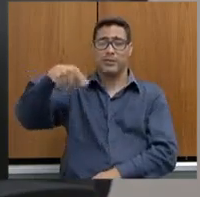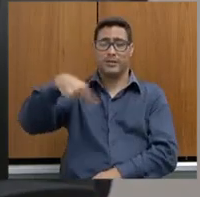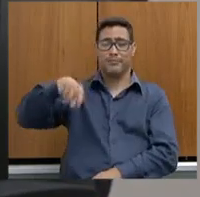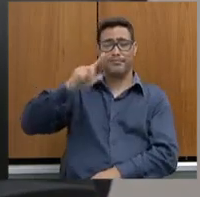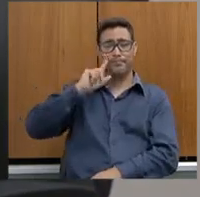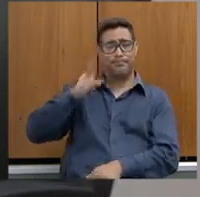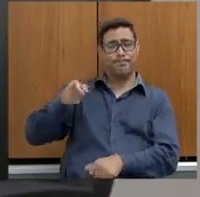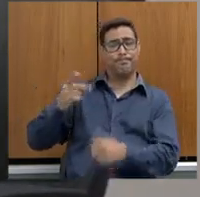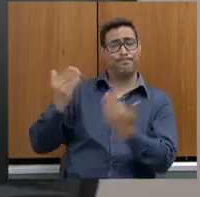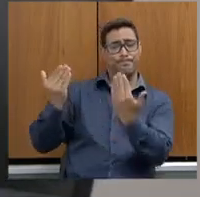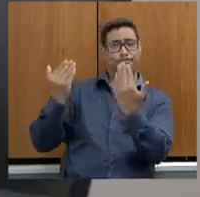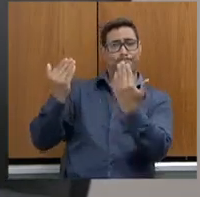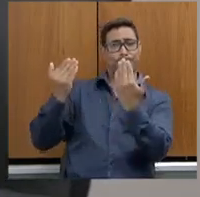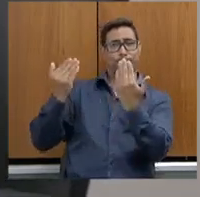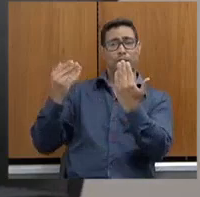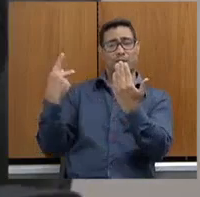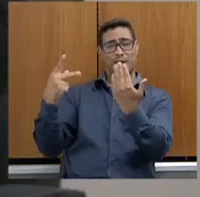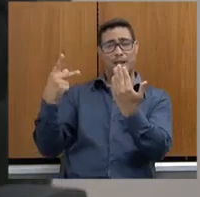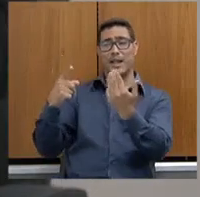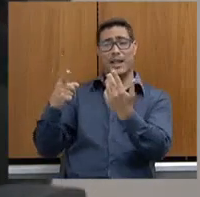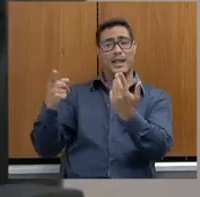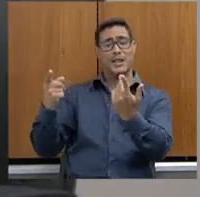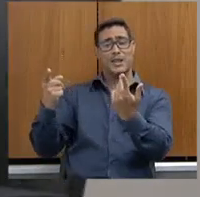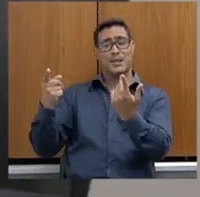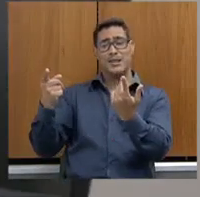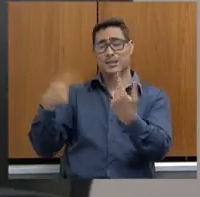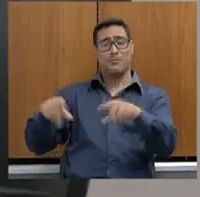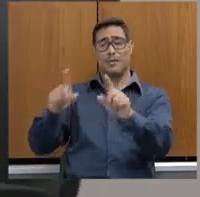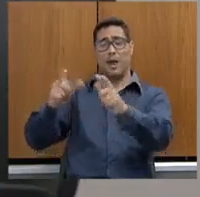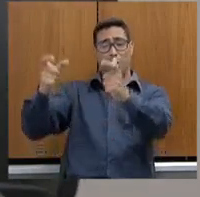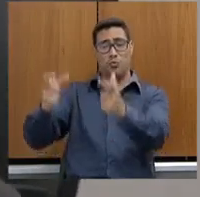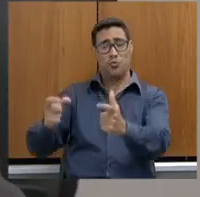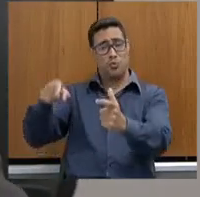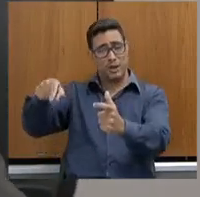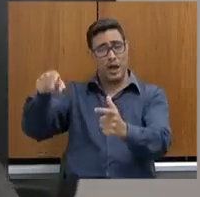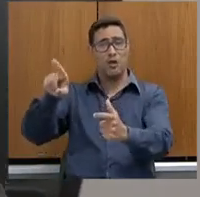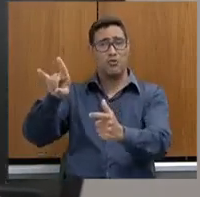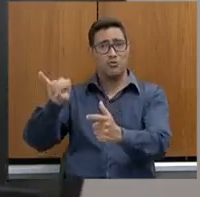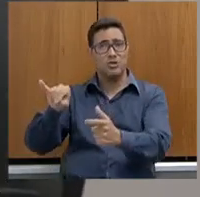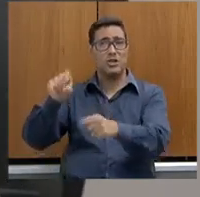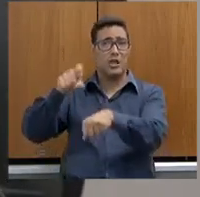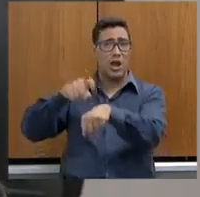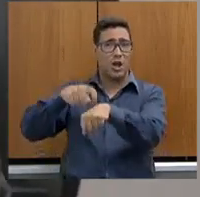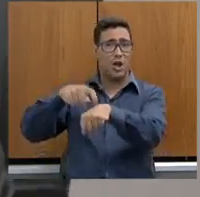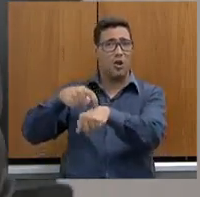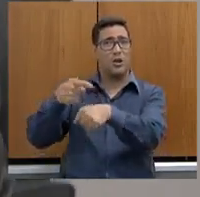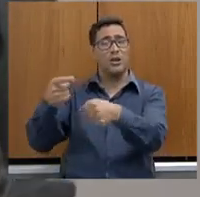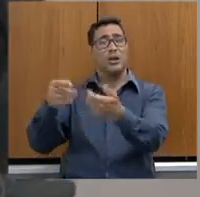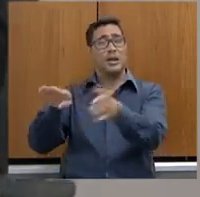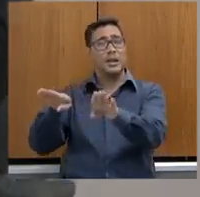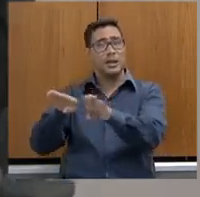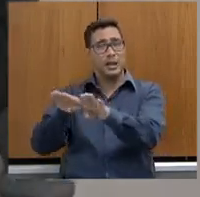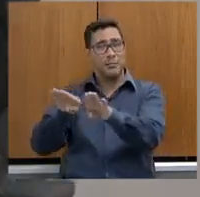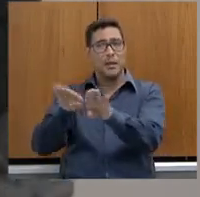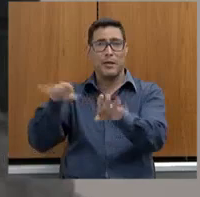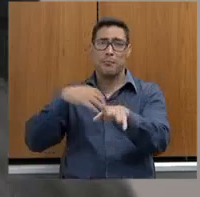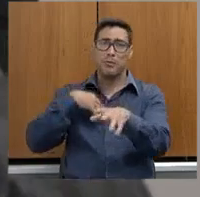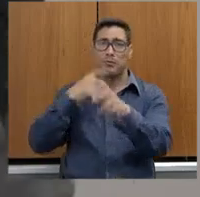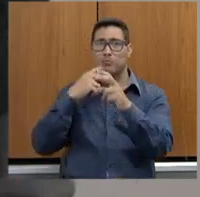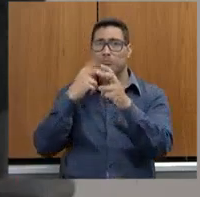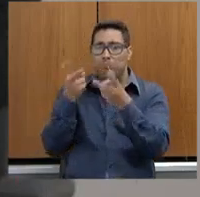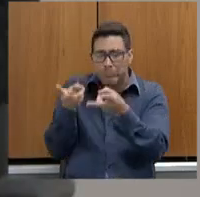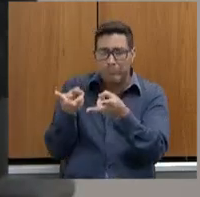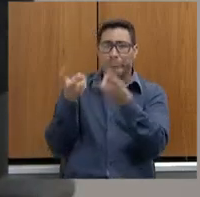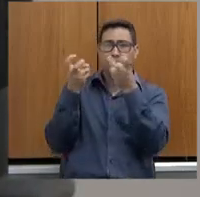deveria estar naquele local, pelo horário, pelo dia, por tudo. E pela perspicácia da ação policial, e eu falo isso porque eu